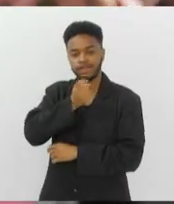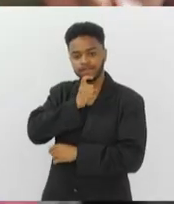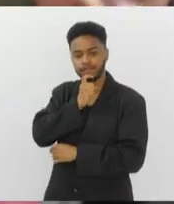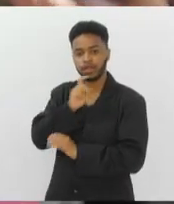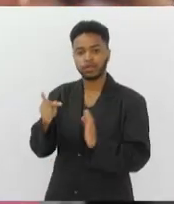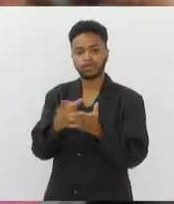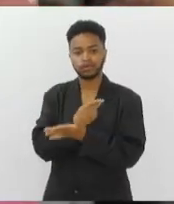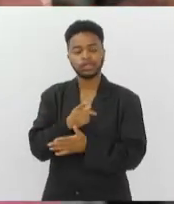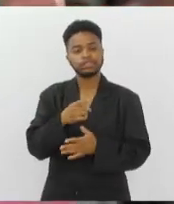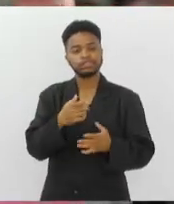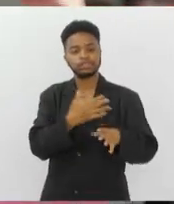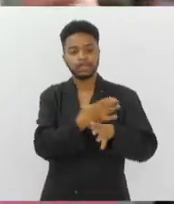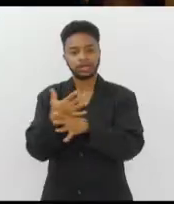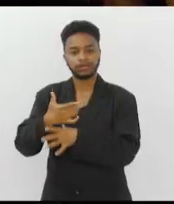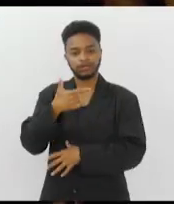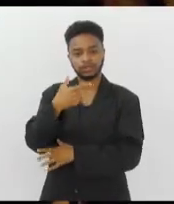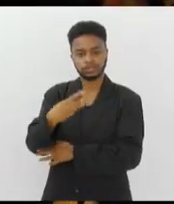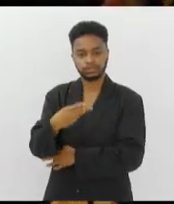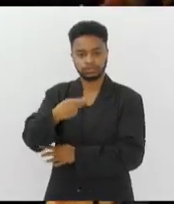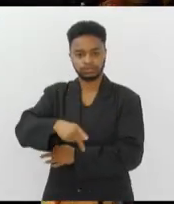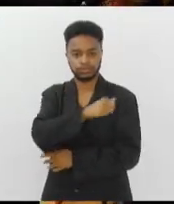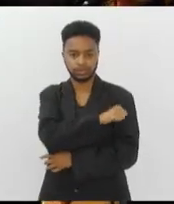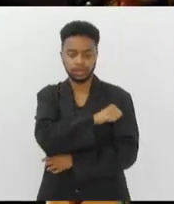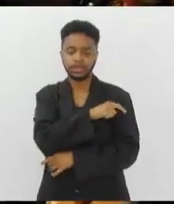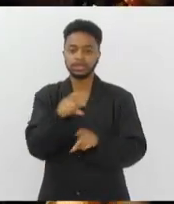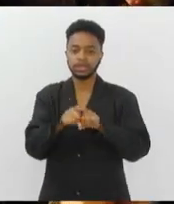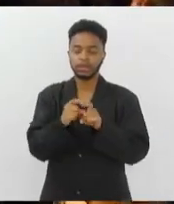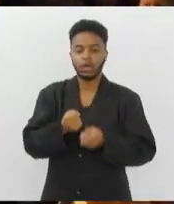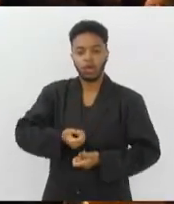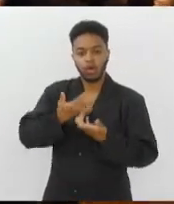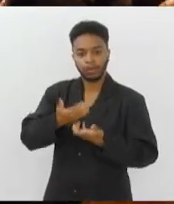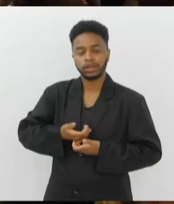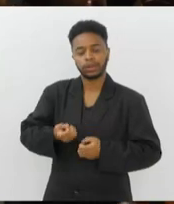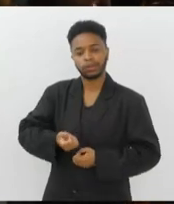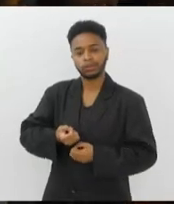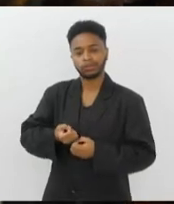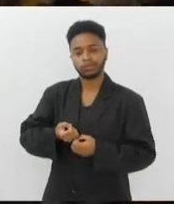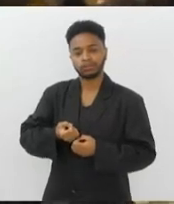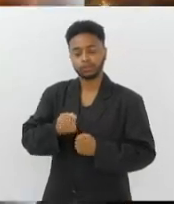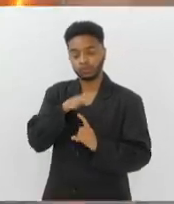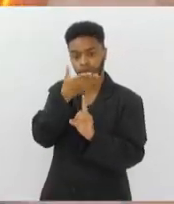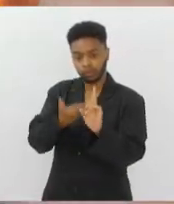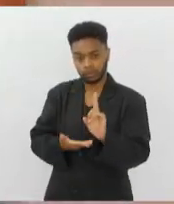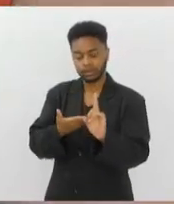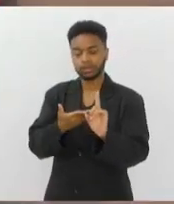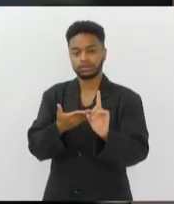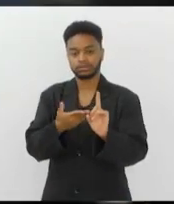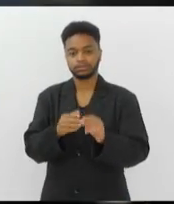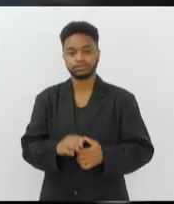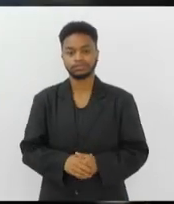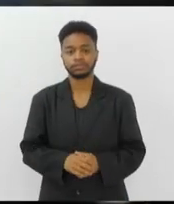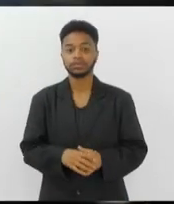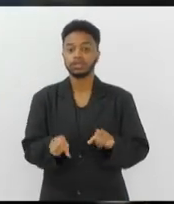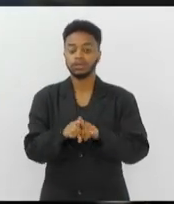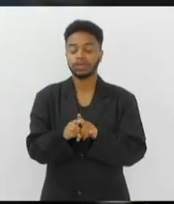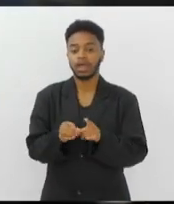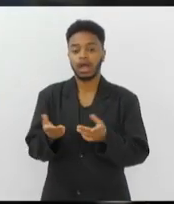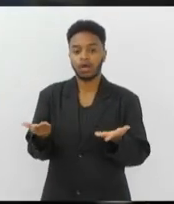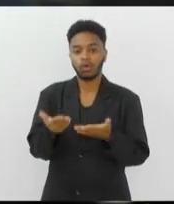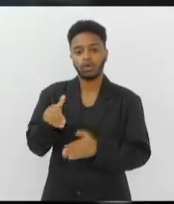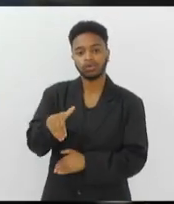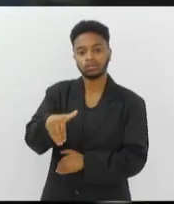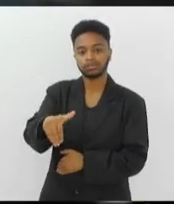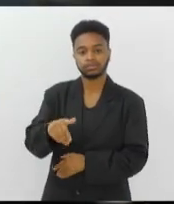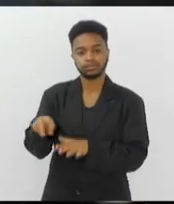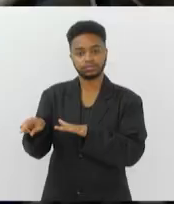23 cidades fluminenses e faz homenagem à poetisa e escritora Rosiana Murray. Começa esta semana a